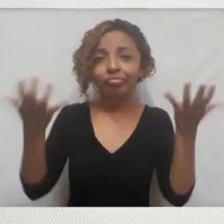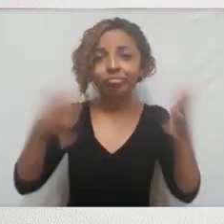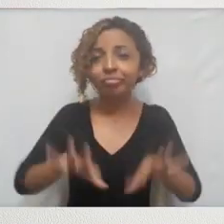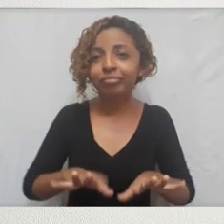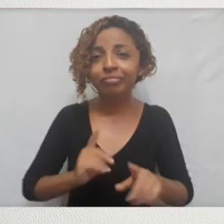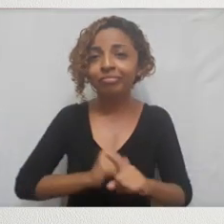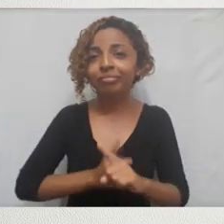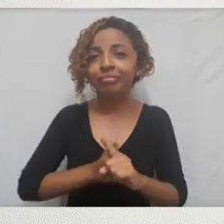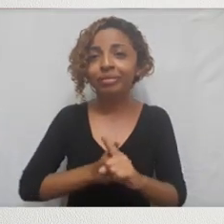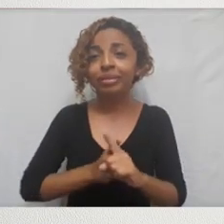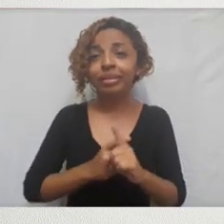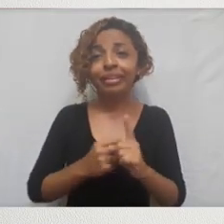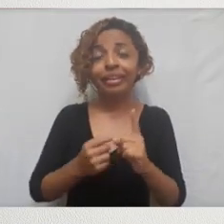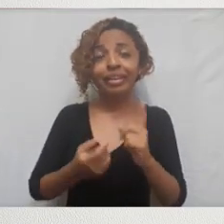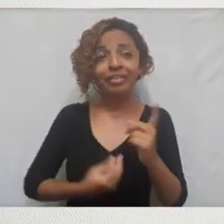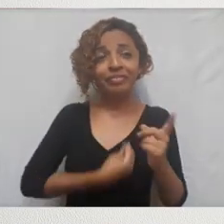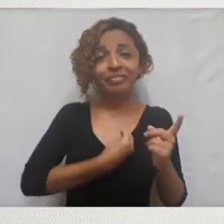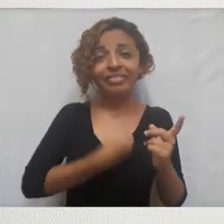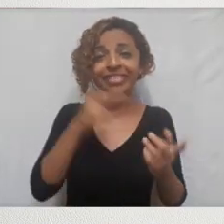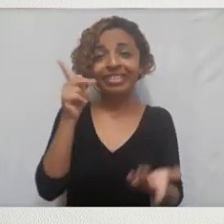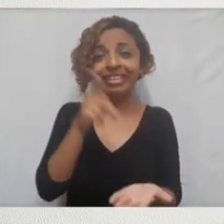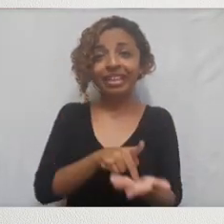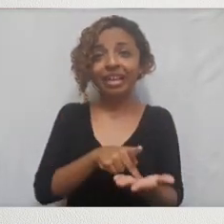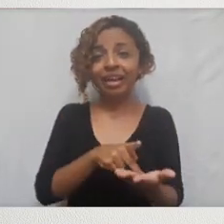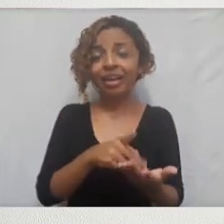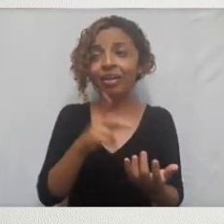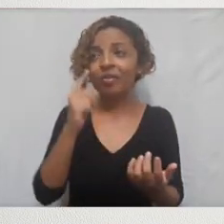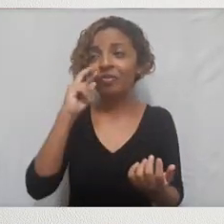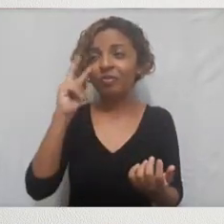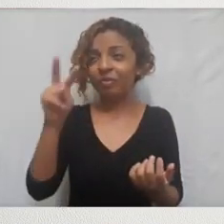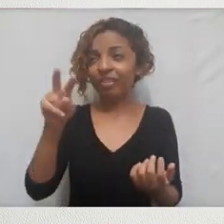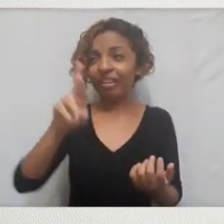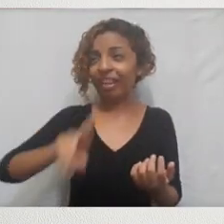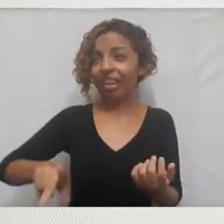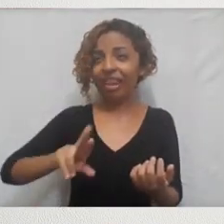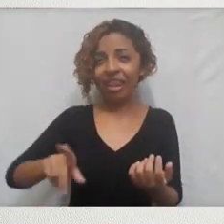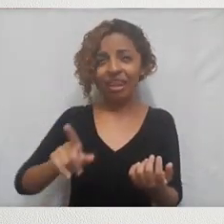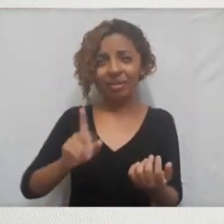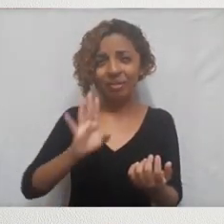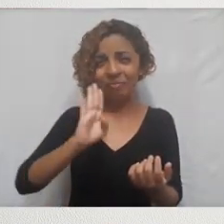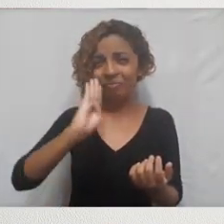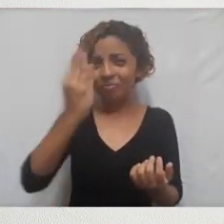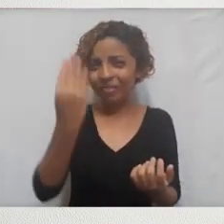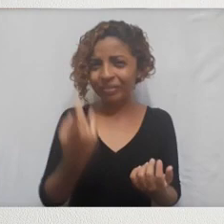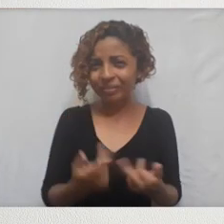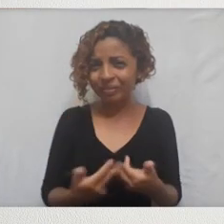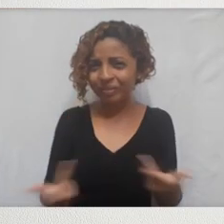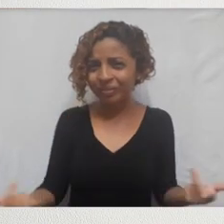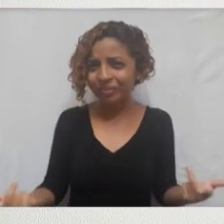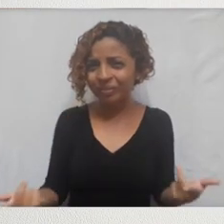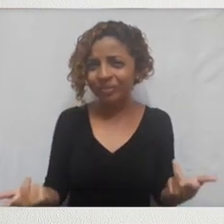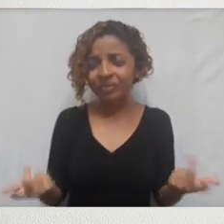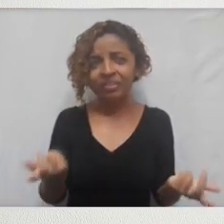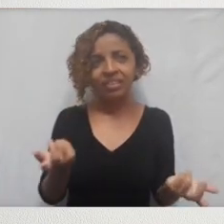confronta com a vida real, da hipocrisia, justamente, da manutenção desses